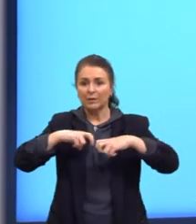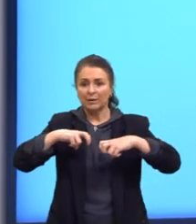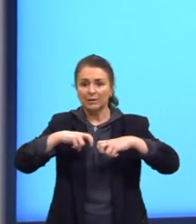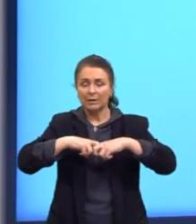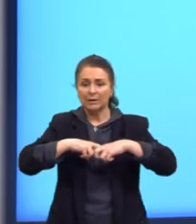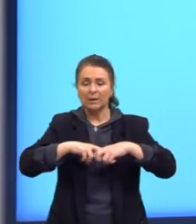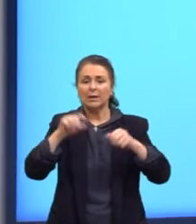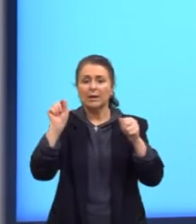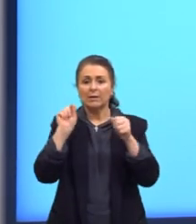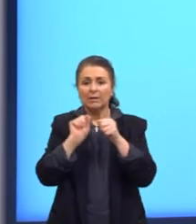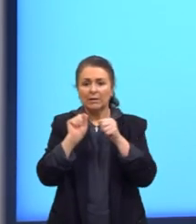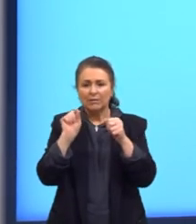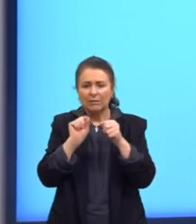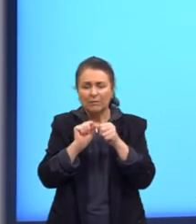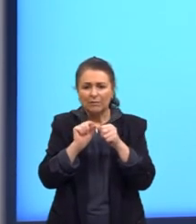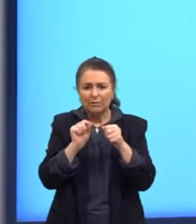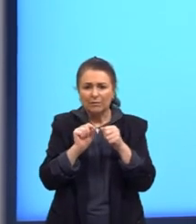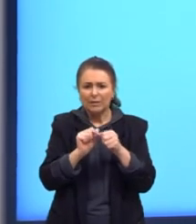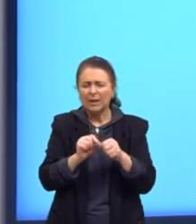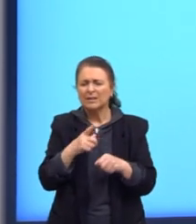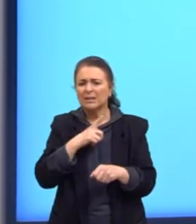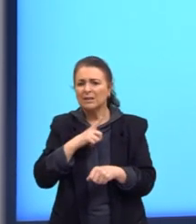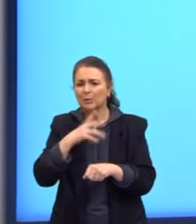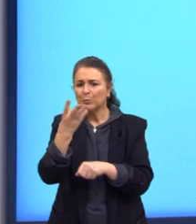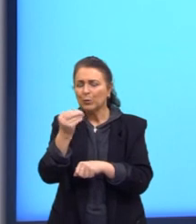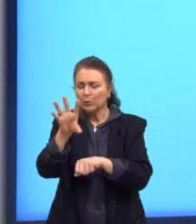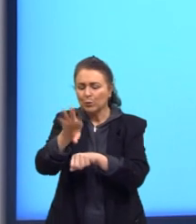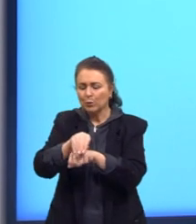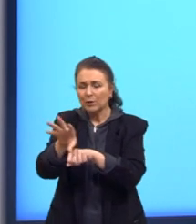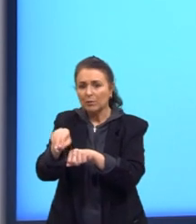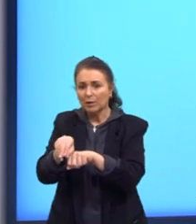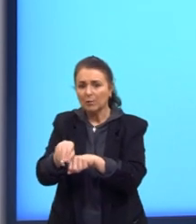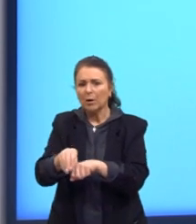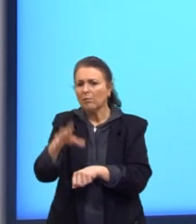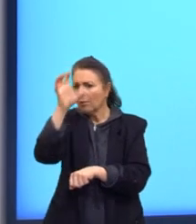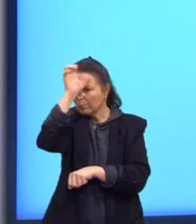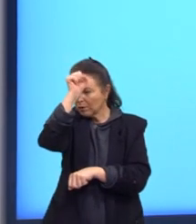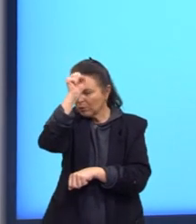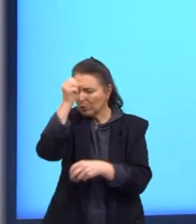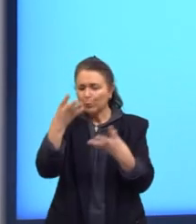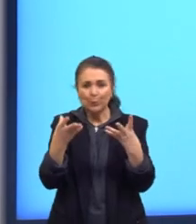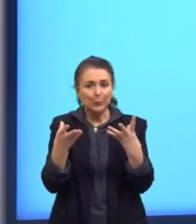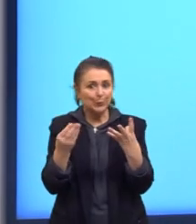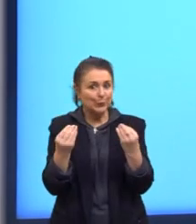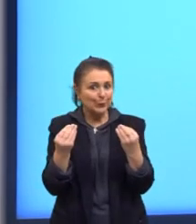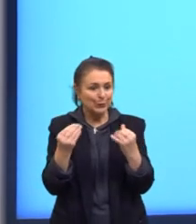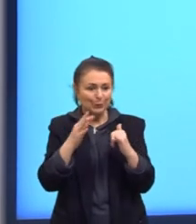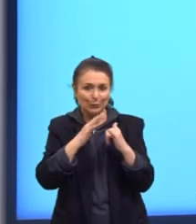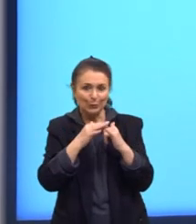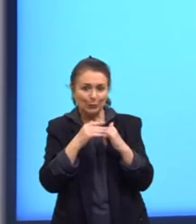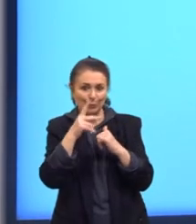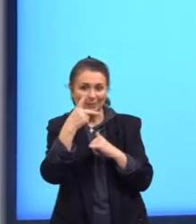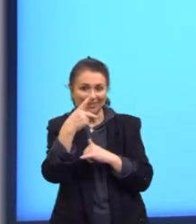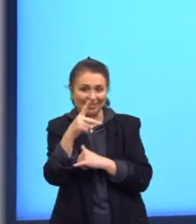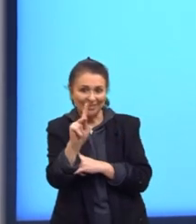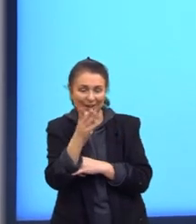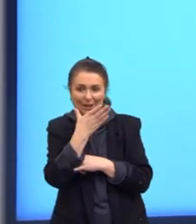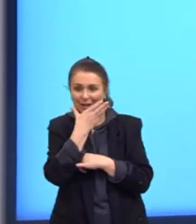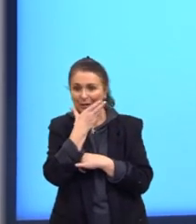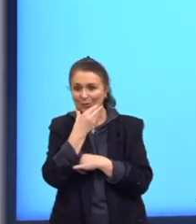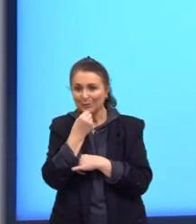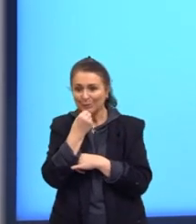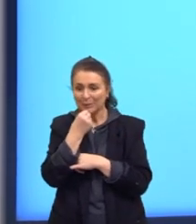Ele tem muito conhecimento. Então, eu já aprendi horrores de coisas acompanhando ele. Vocês têm ali